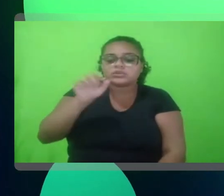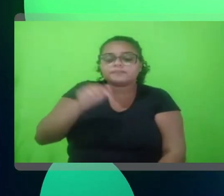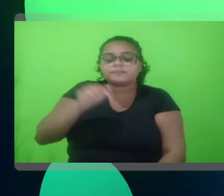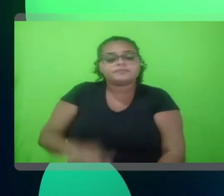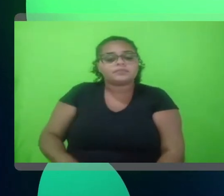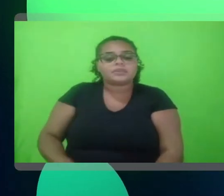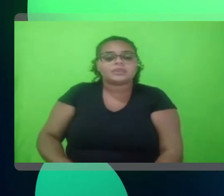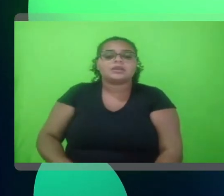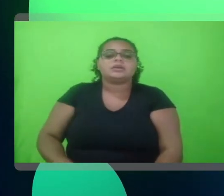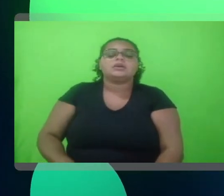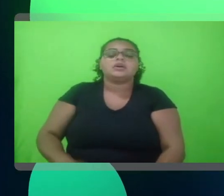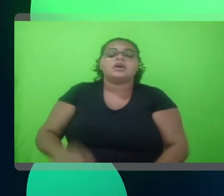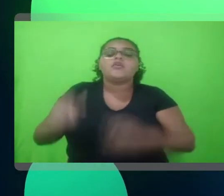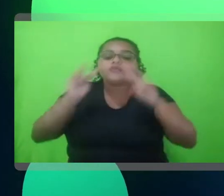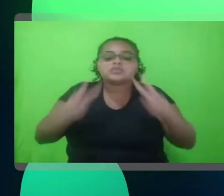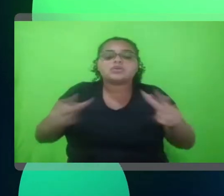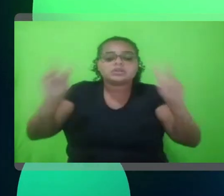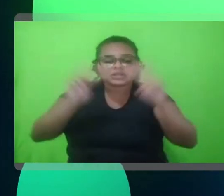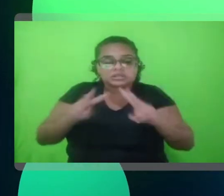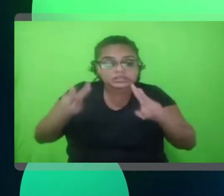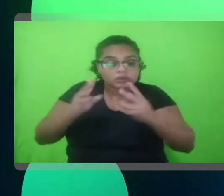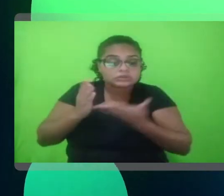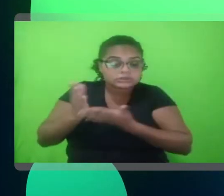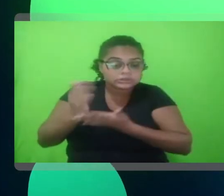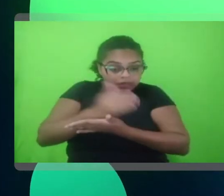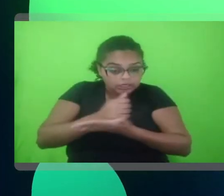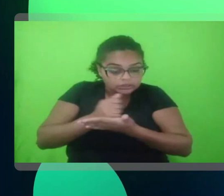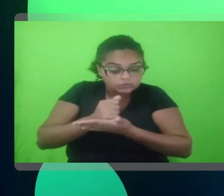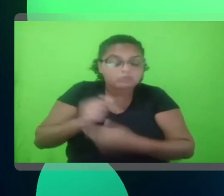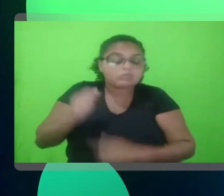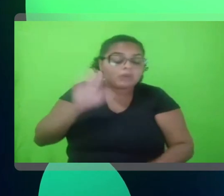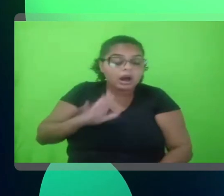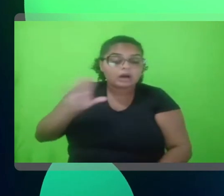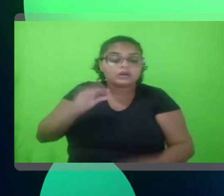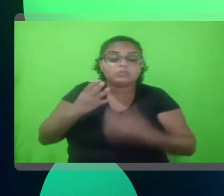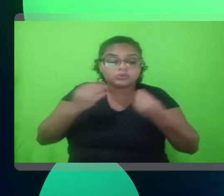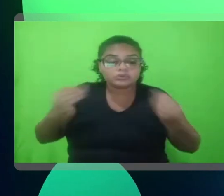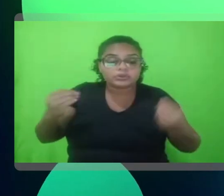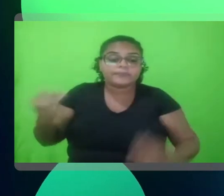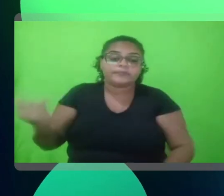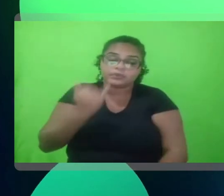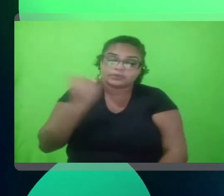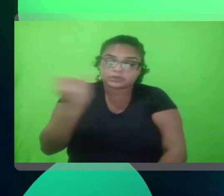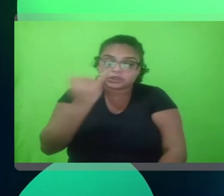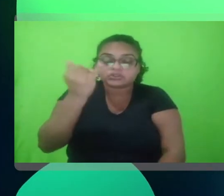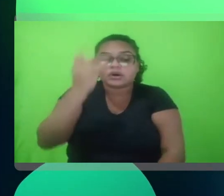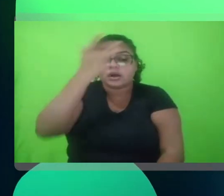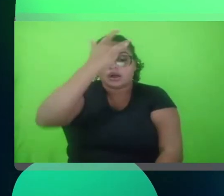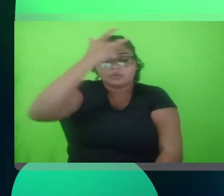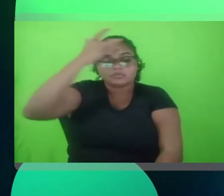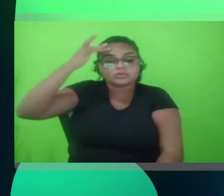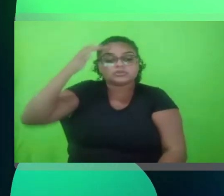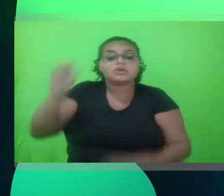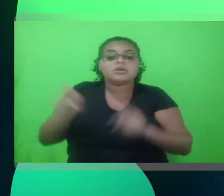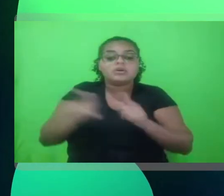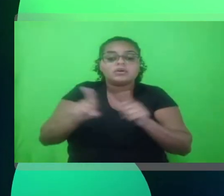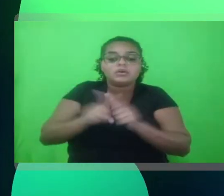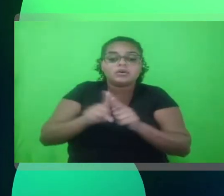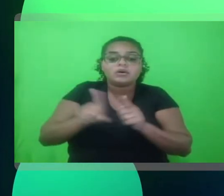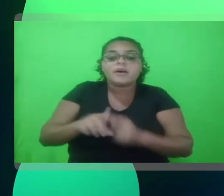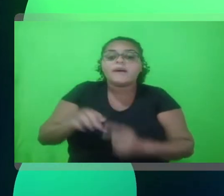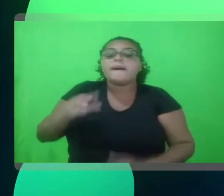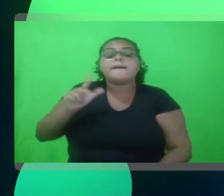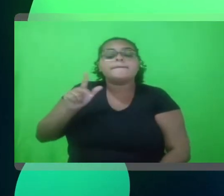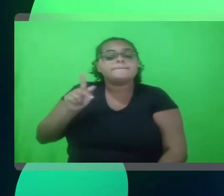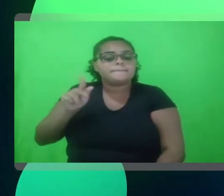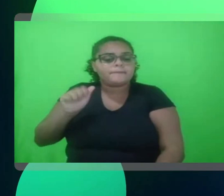isso. Da parte de visualização de dados, que eu acho que também é toda uma área bem importante para a gente, vai ter gente aqui que vai usar a Tablo, vai ter